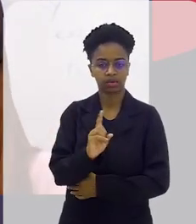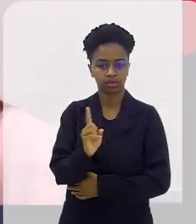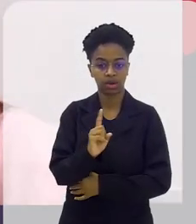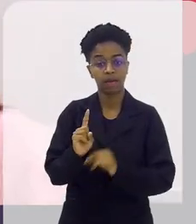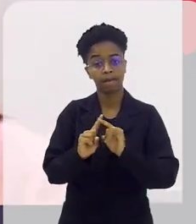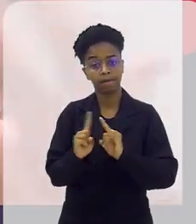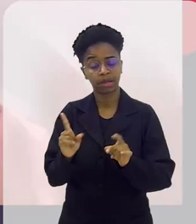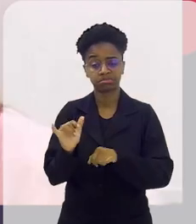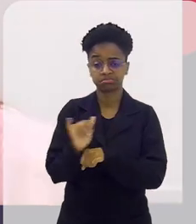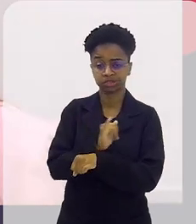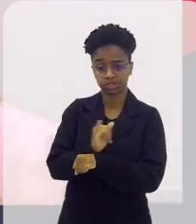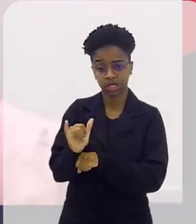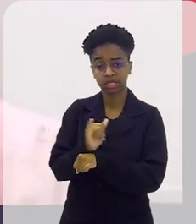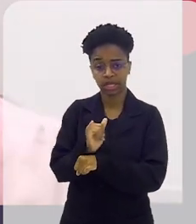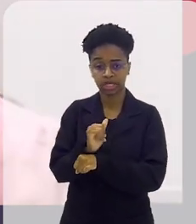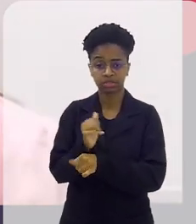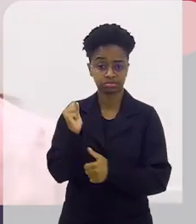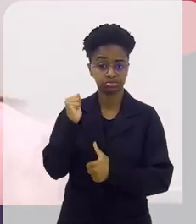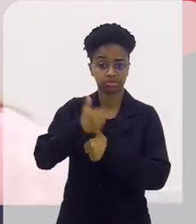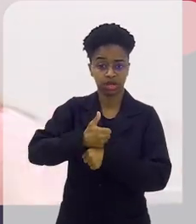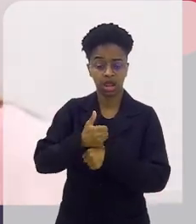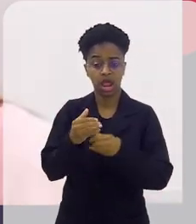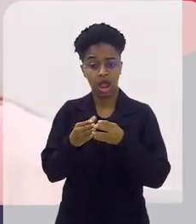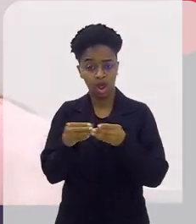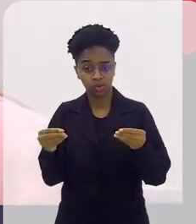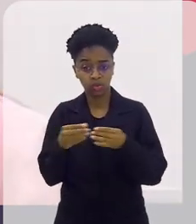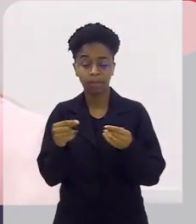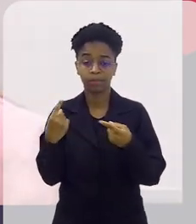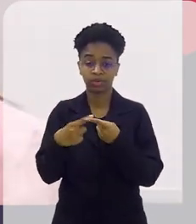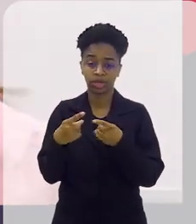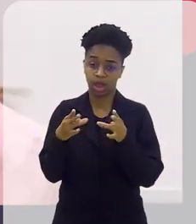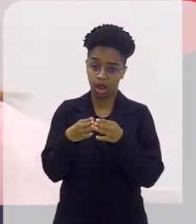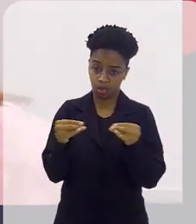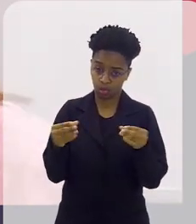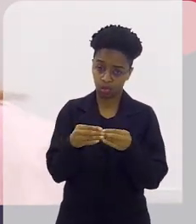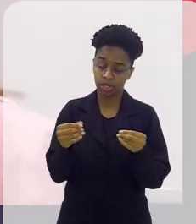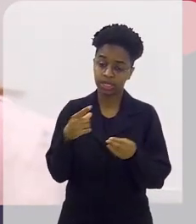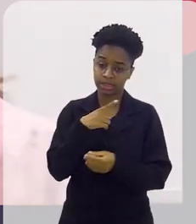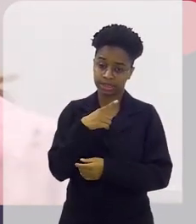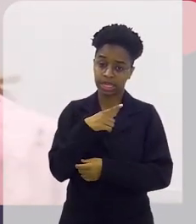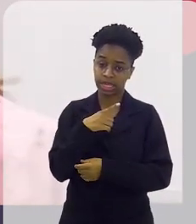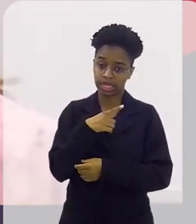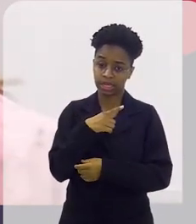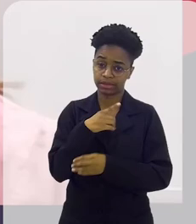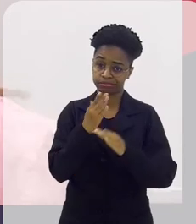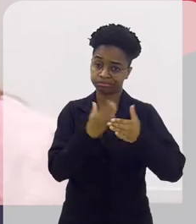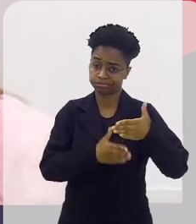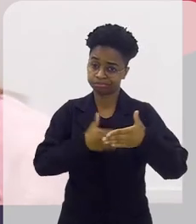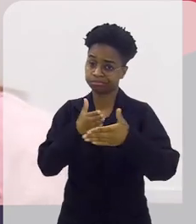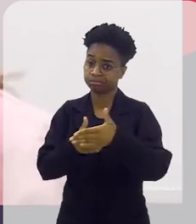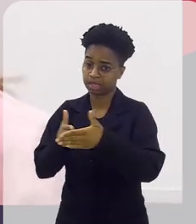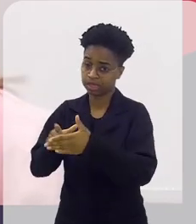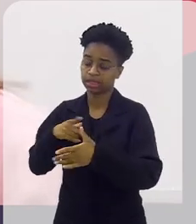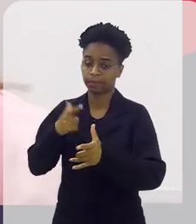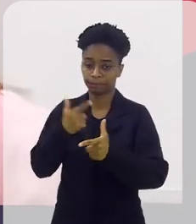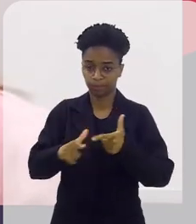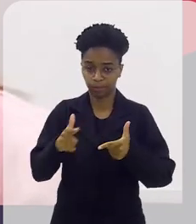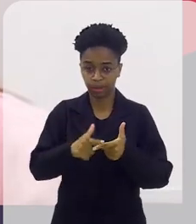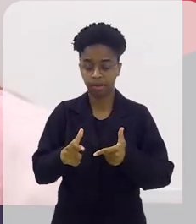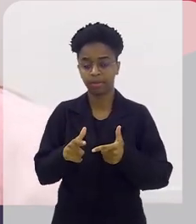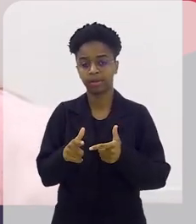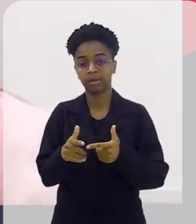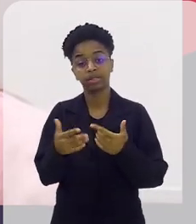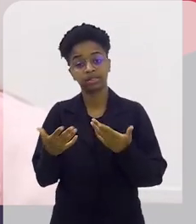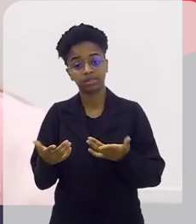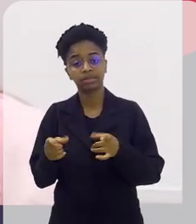caro, mas sim uma alternativa ao algodão que ele tem também. A rota do algodão tem as suas limitações, tem os seus problemas,